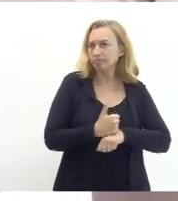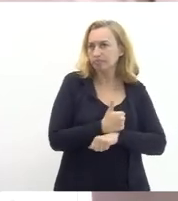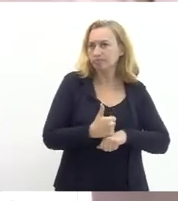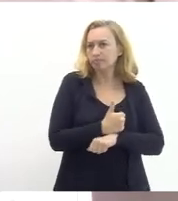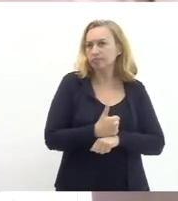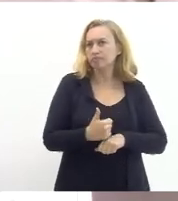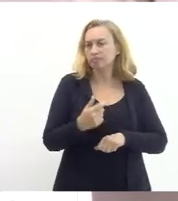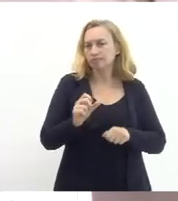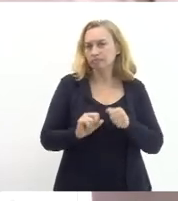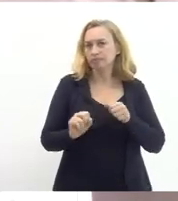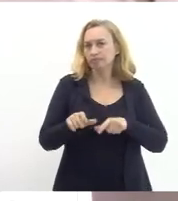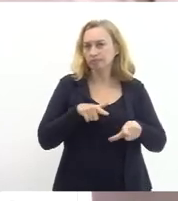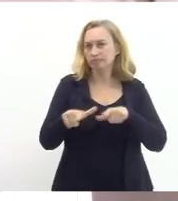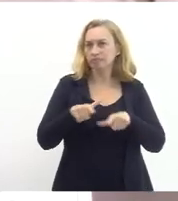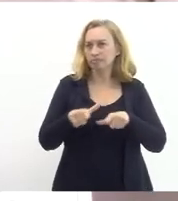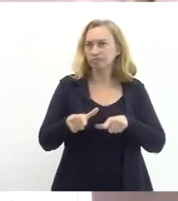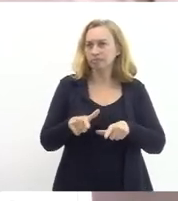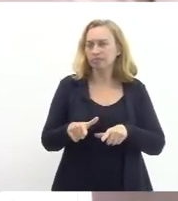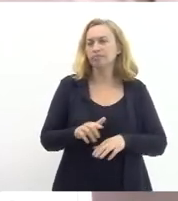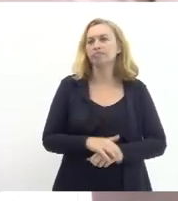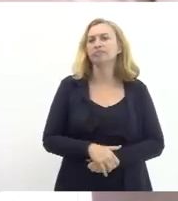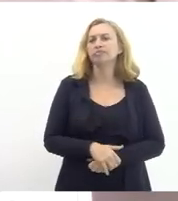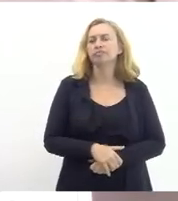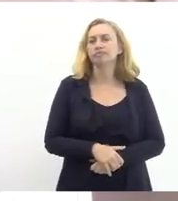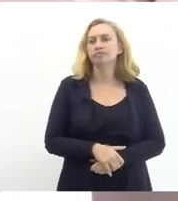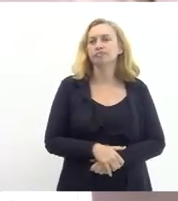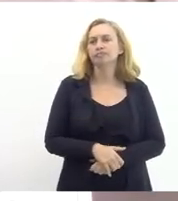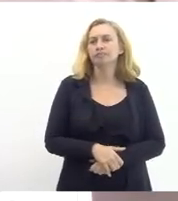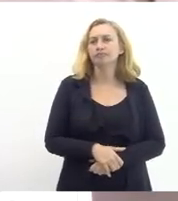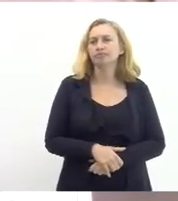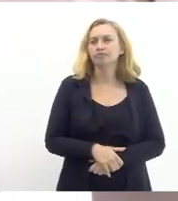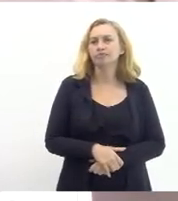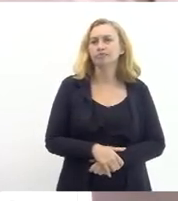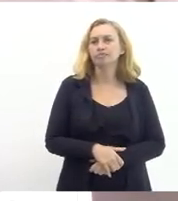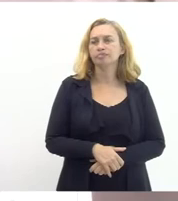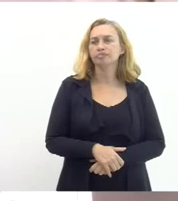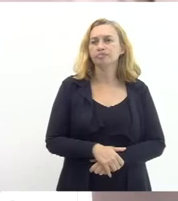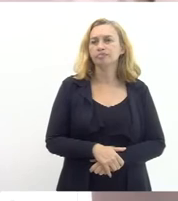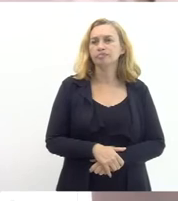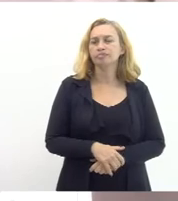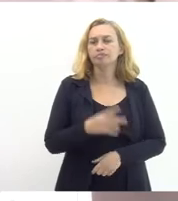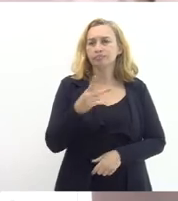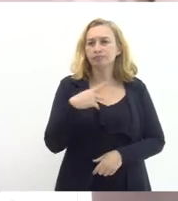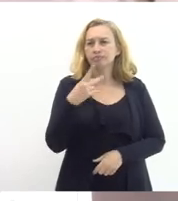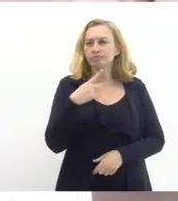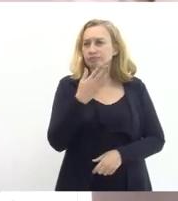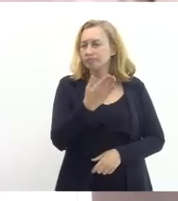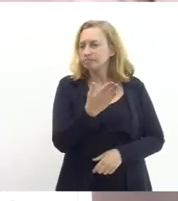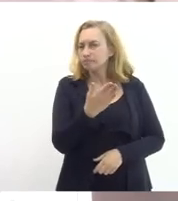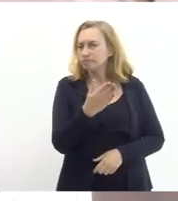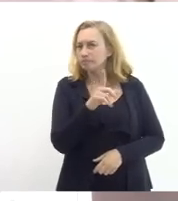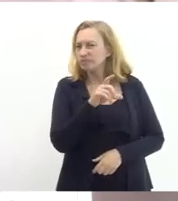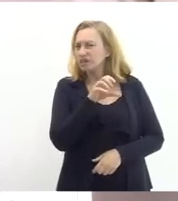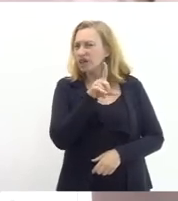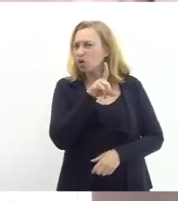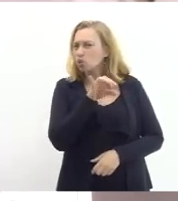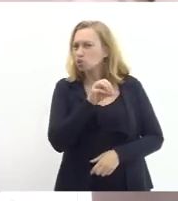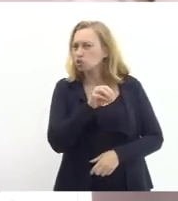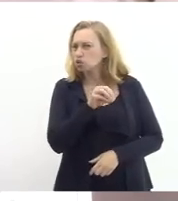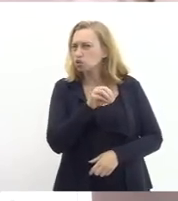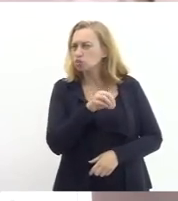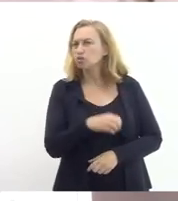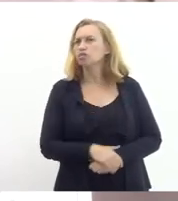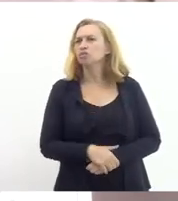tem que fazer a nossa obrigação é nosso dever é quanto a fala por isso que eu perguntei o nome dele eu acho que é Cláudio Cláudio